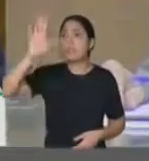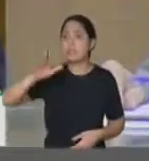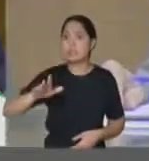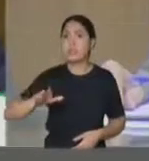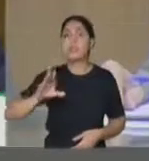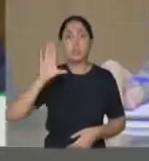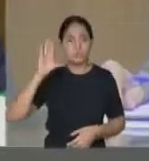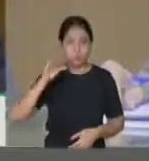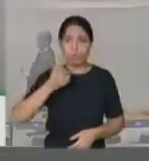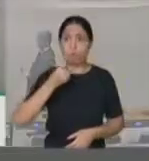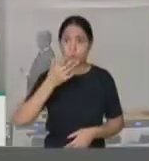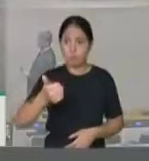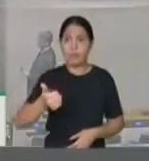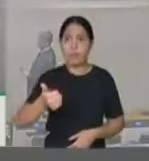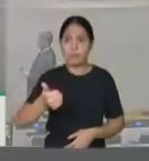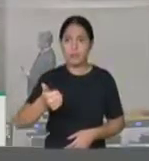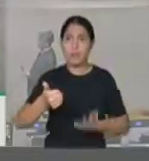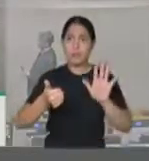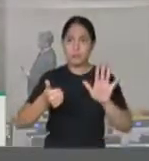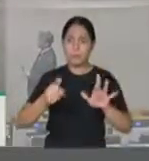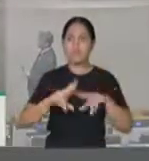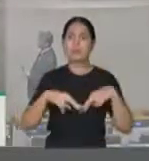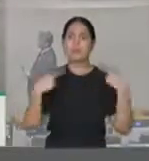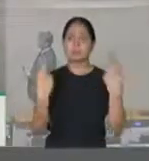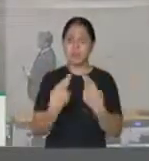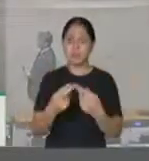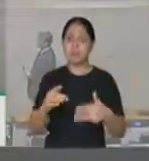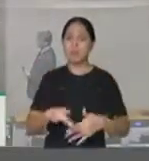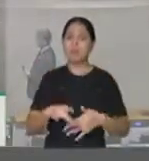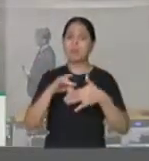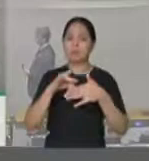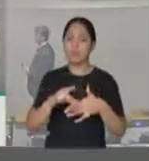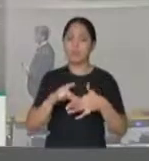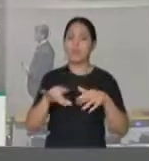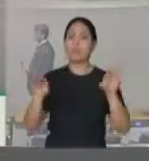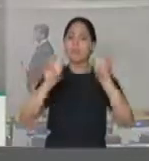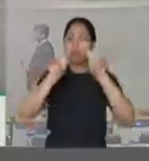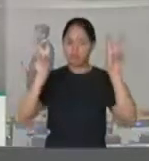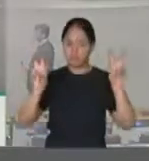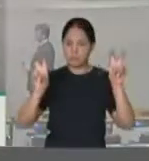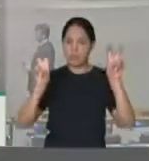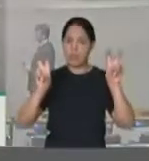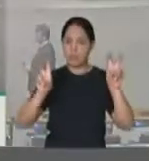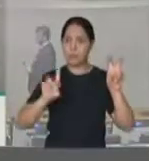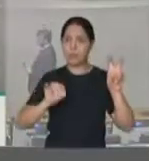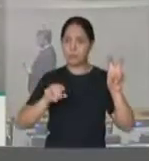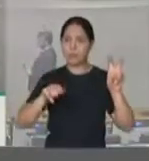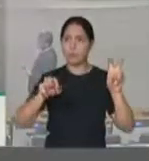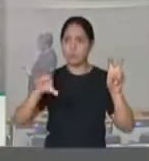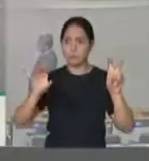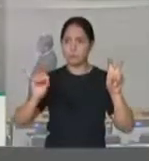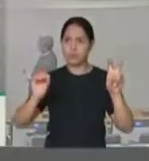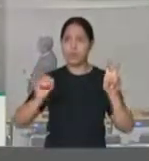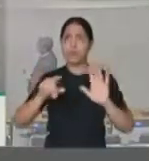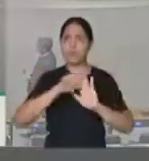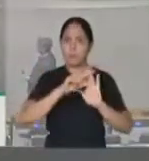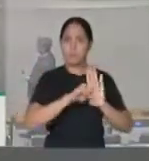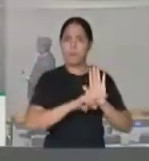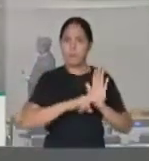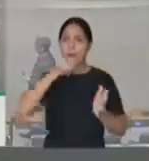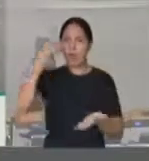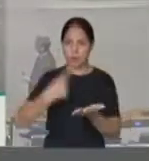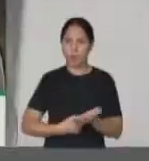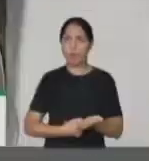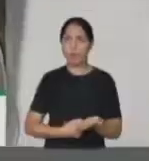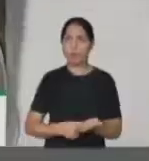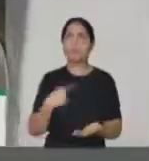Não, tudo bem, mas só para fazer um registro, na reunião de líderes, a questão da faixa de domínio foi acordo entre todos os partidos. Nós temos um pedido de